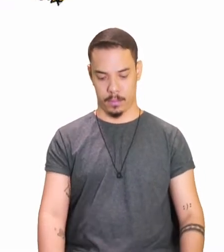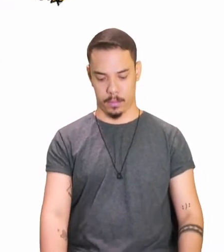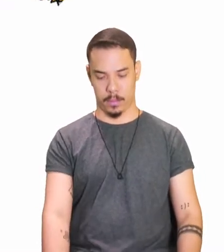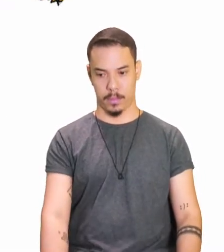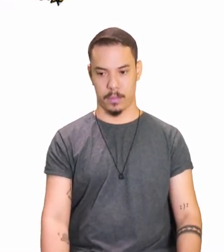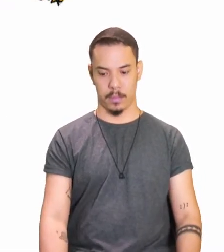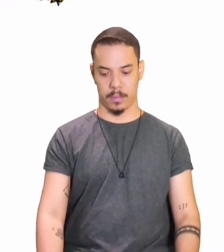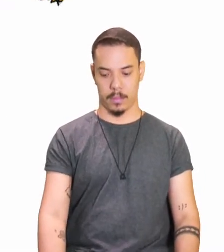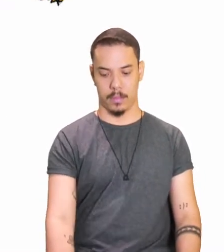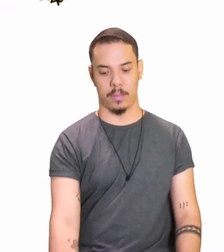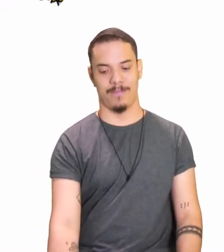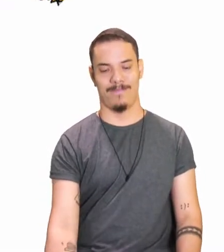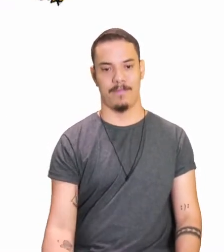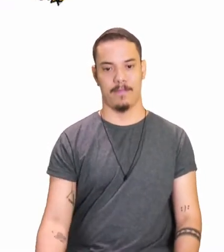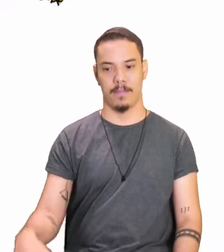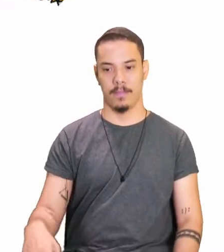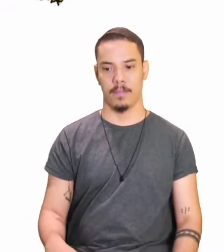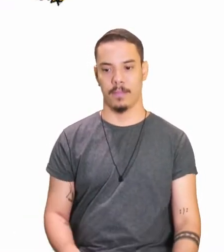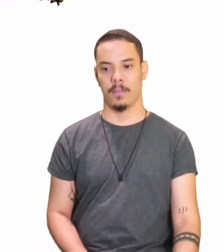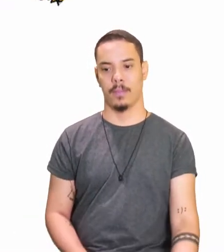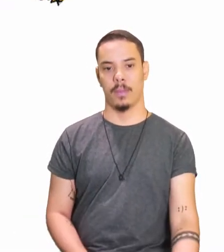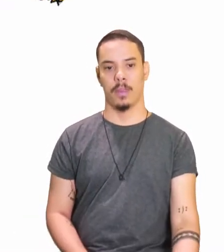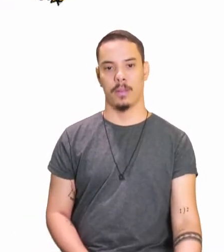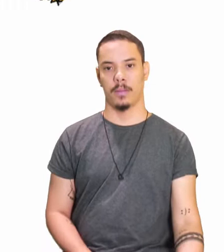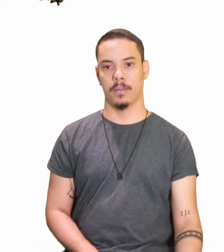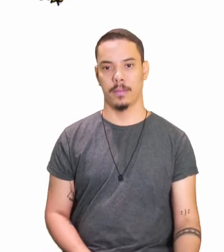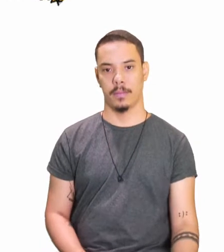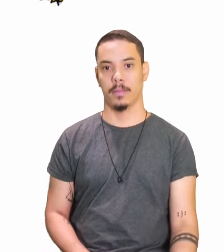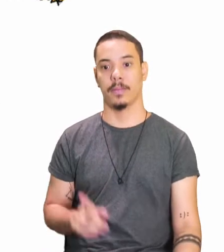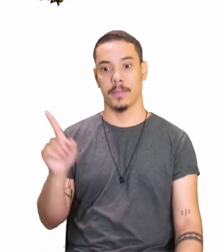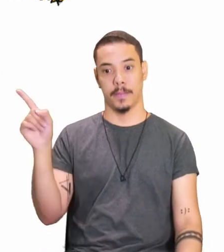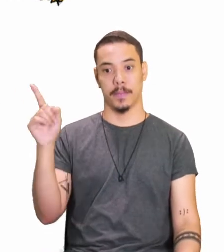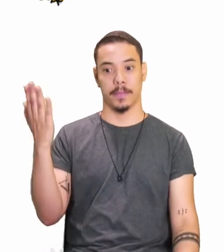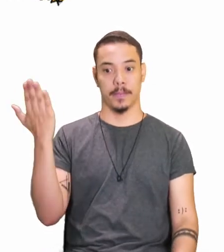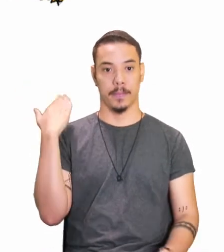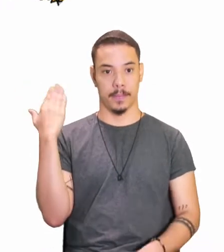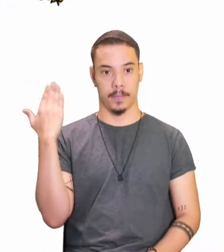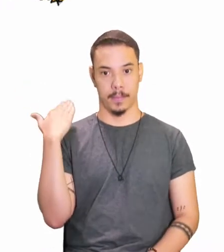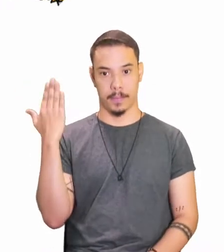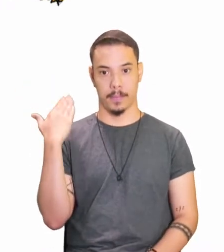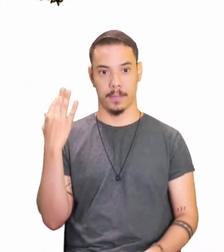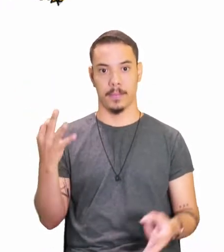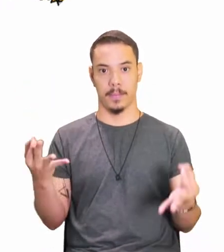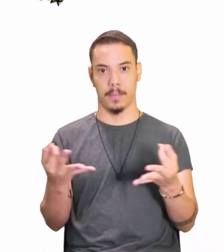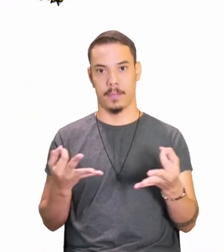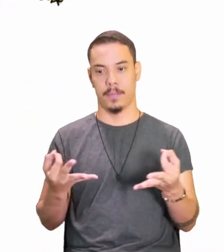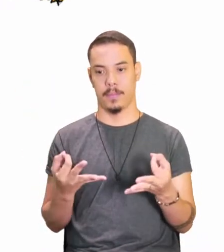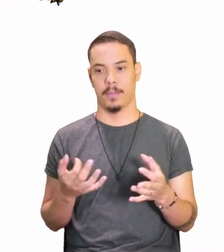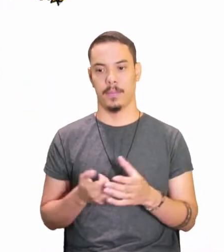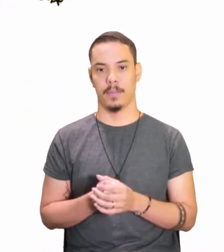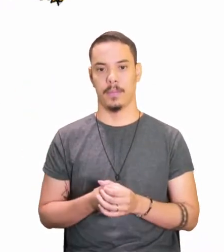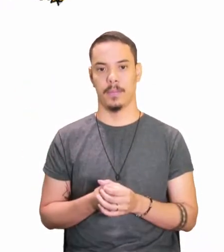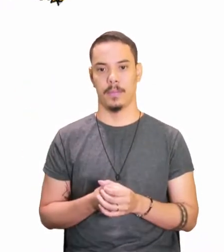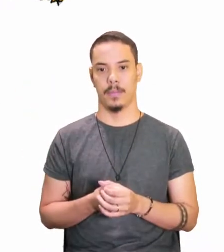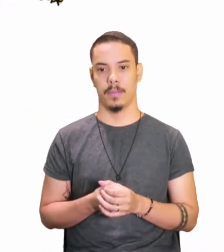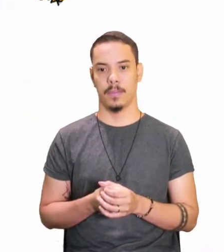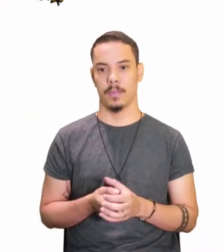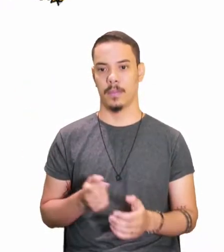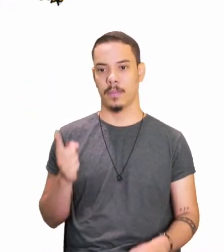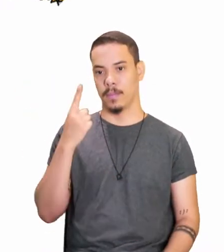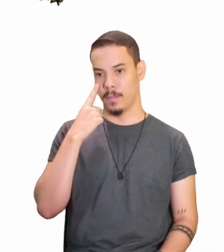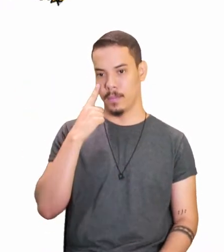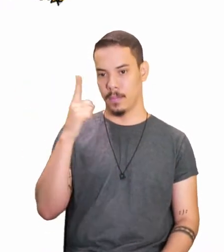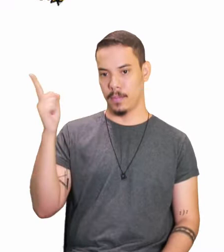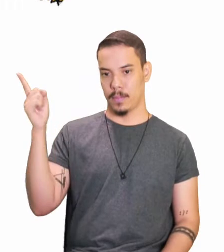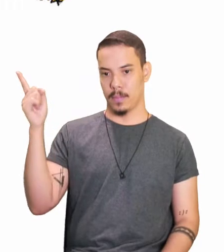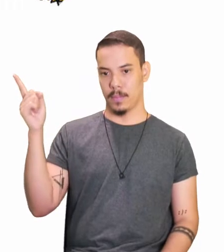aqui no pretérito, aqui é o passado, lembra lá do passado? Aqui, ó, é o pretérito perfeito. Eu cantei, tu